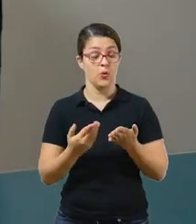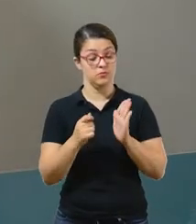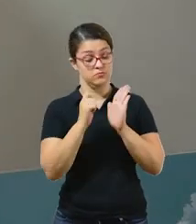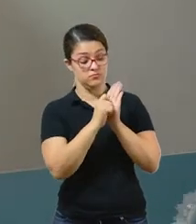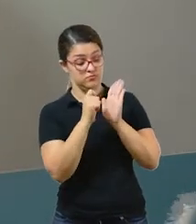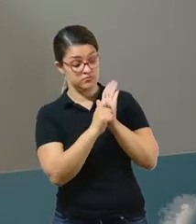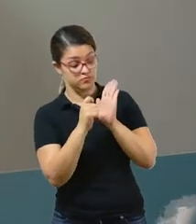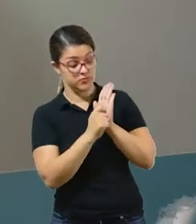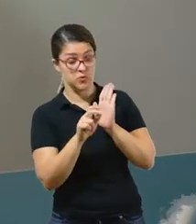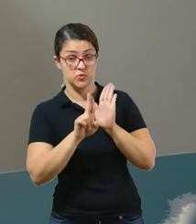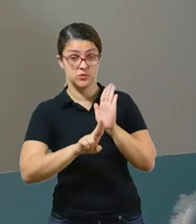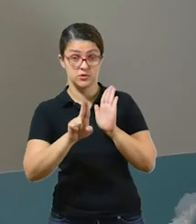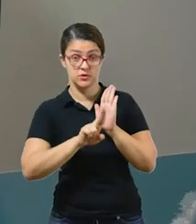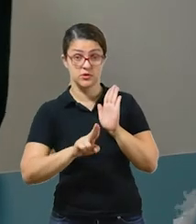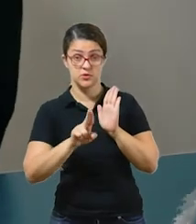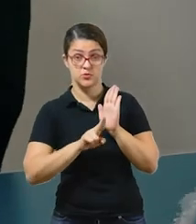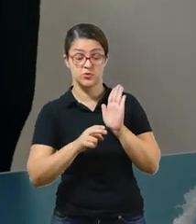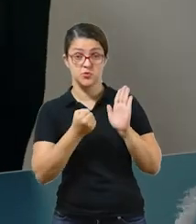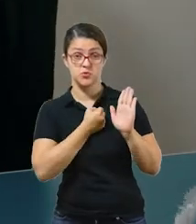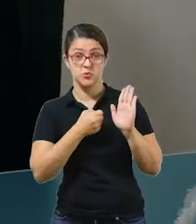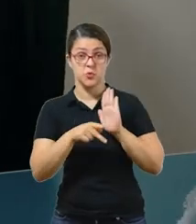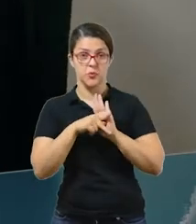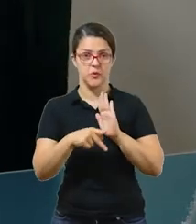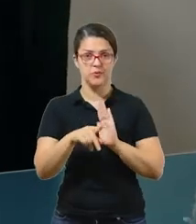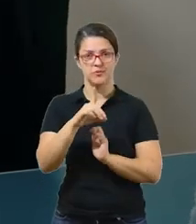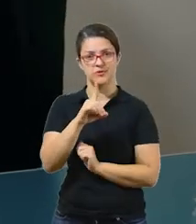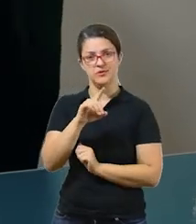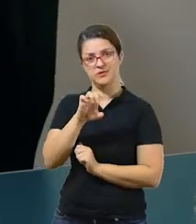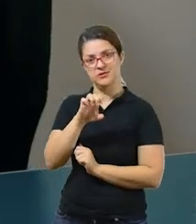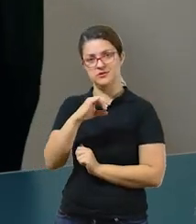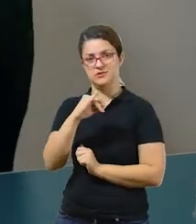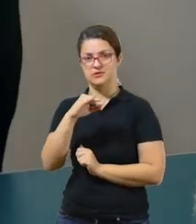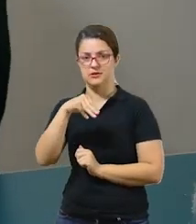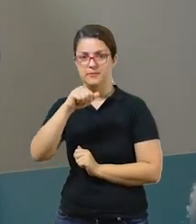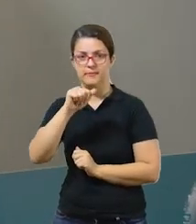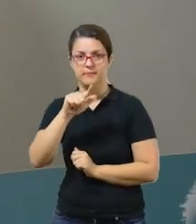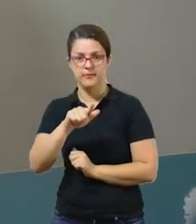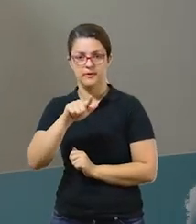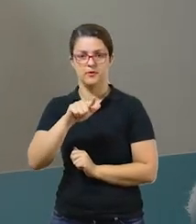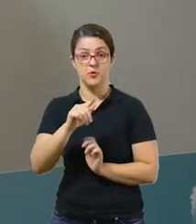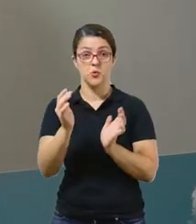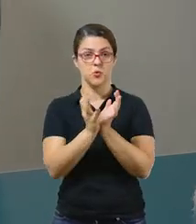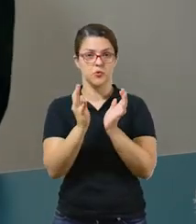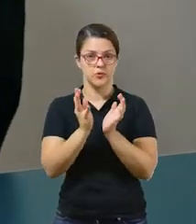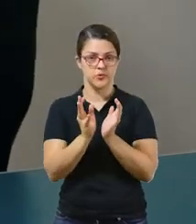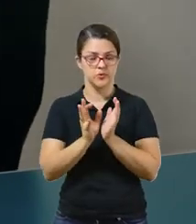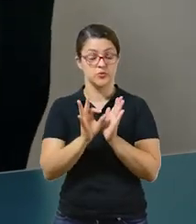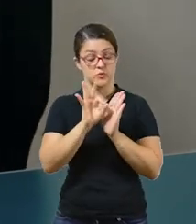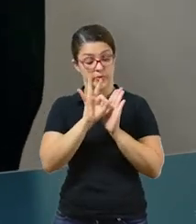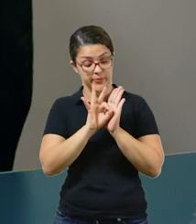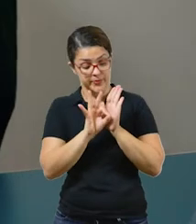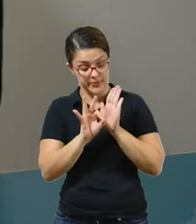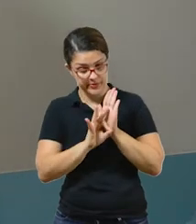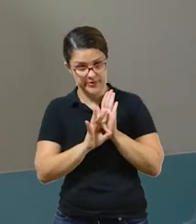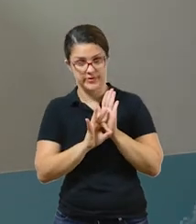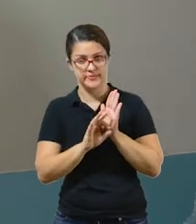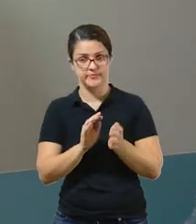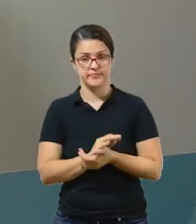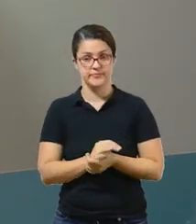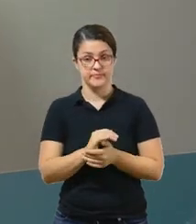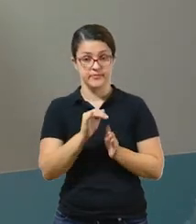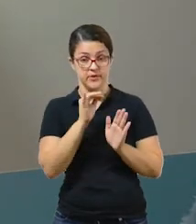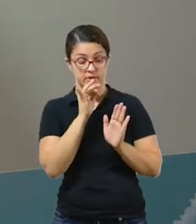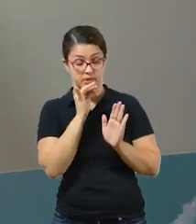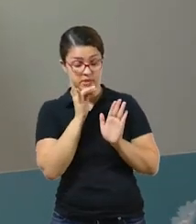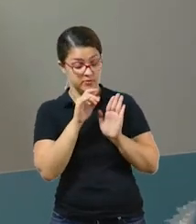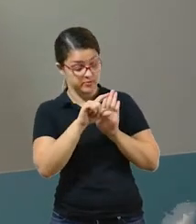Escreva, usando os números decimais, o valor acumulado em cada grupo de moedas. Olha só, na primeira opção, nós temos